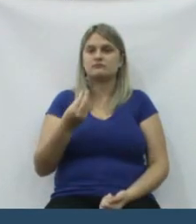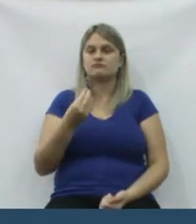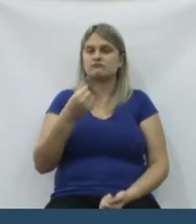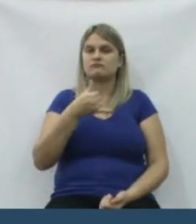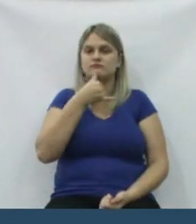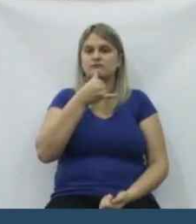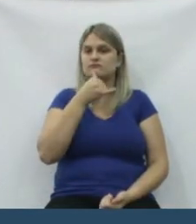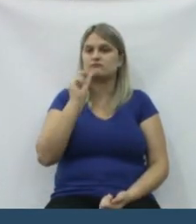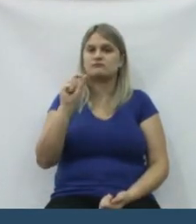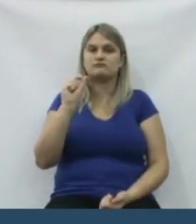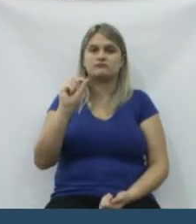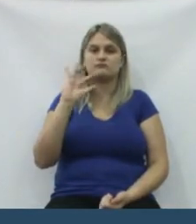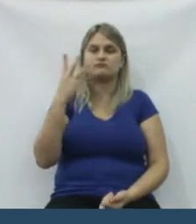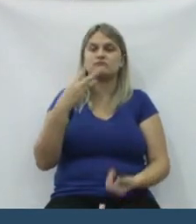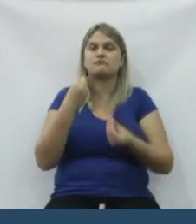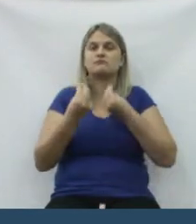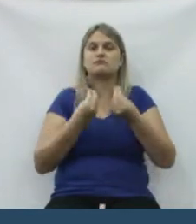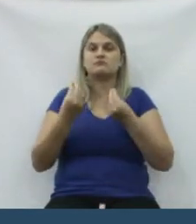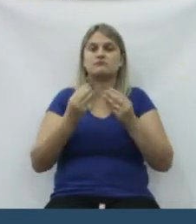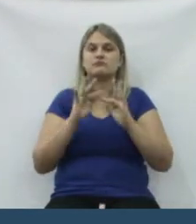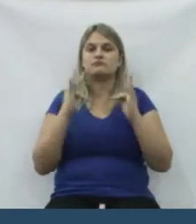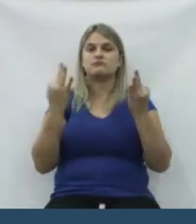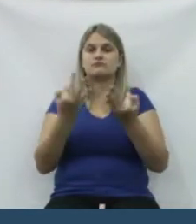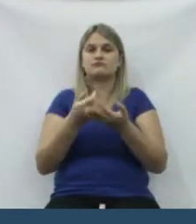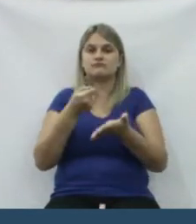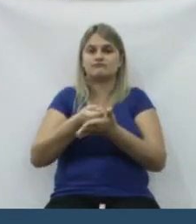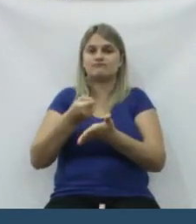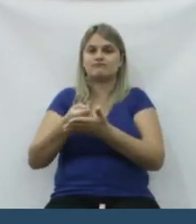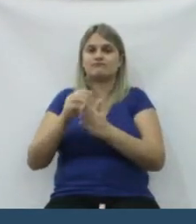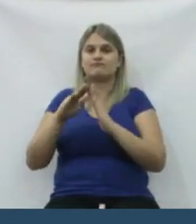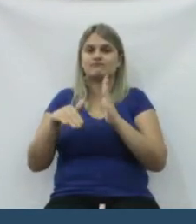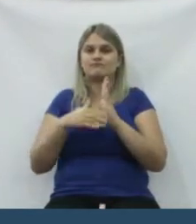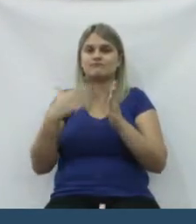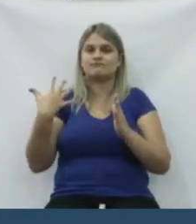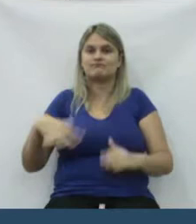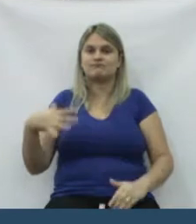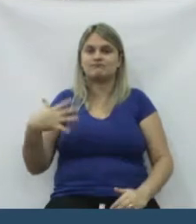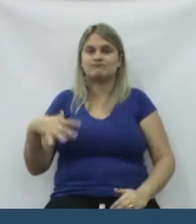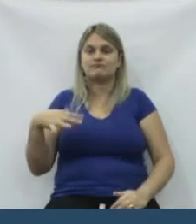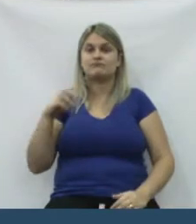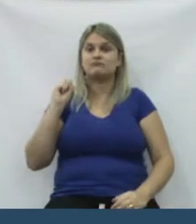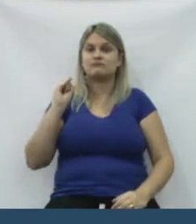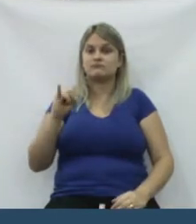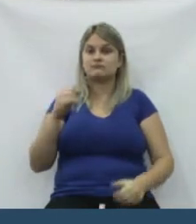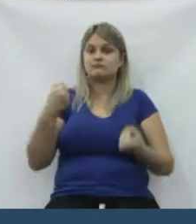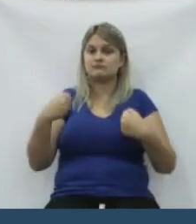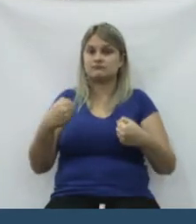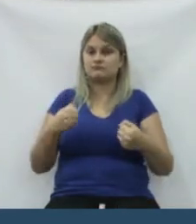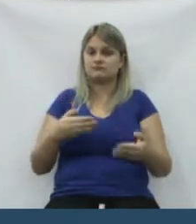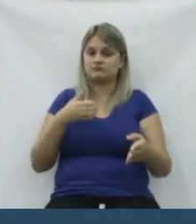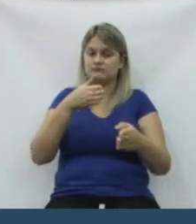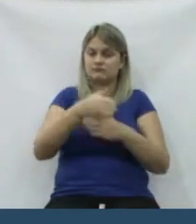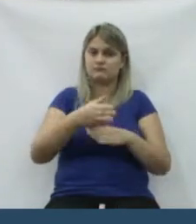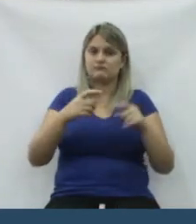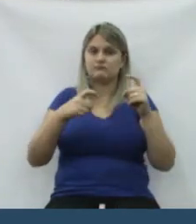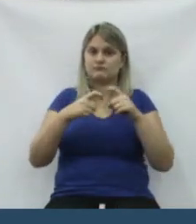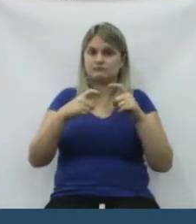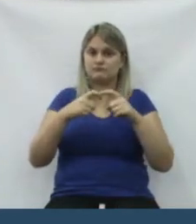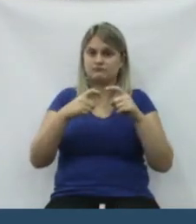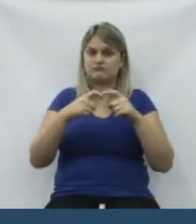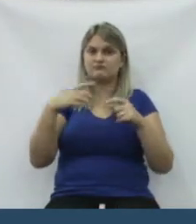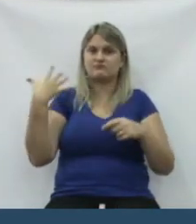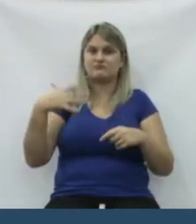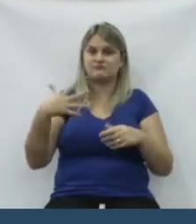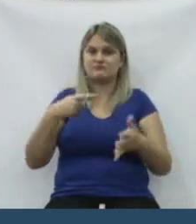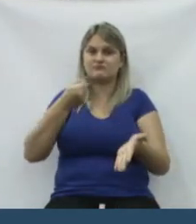É um absurdo. Como que você vai manter uma família? E daí, se você tiver que ir ao médico e comprar um